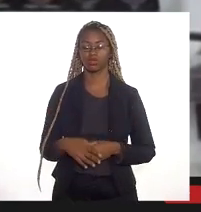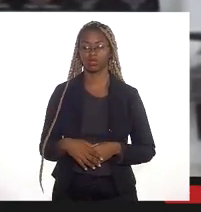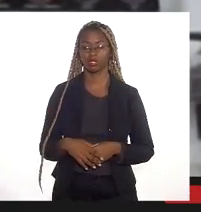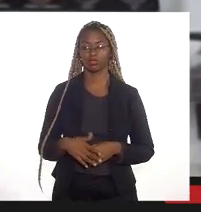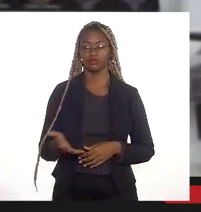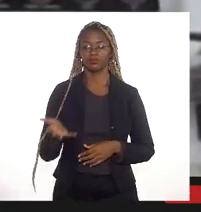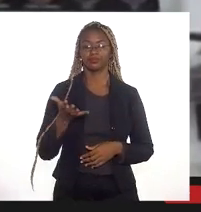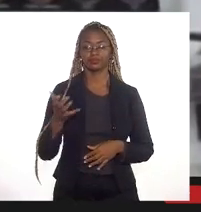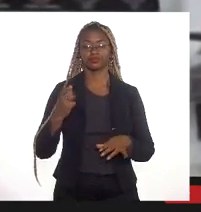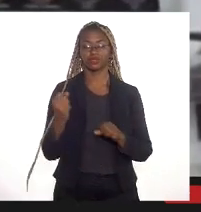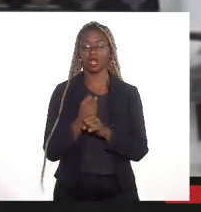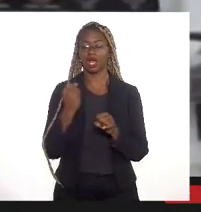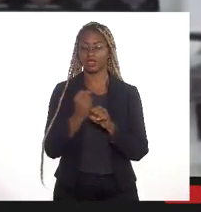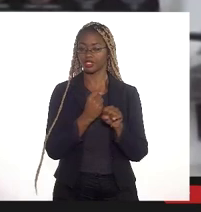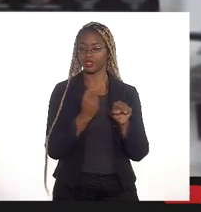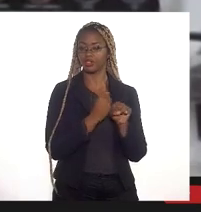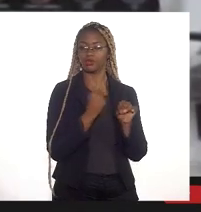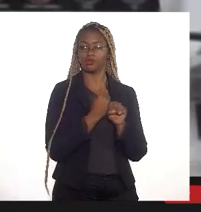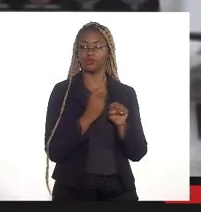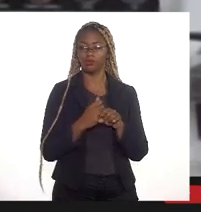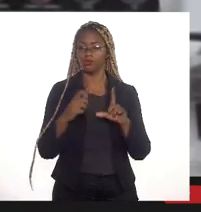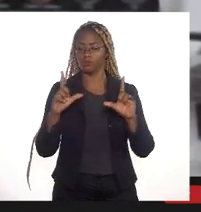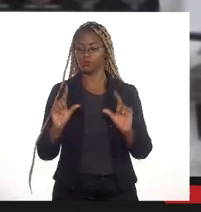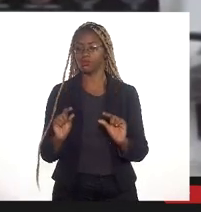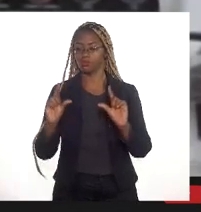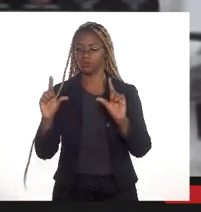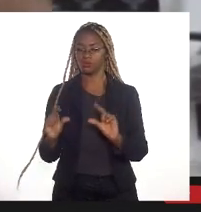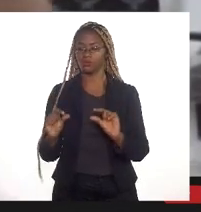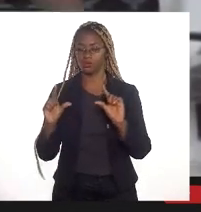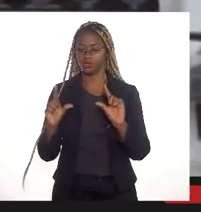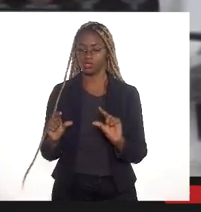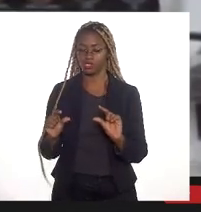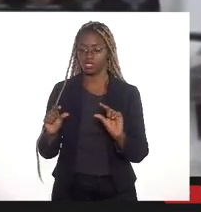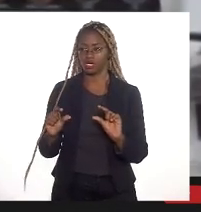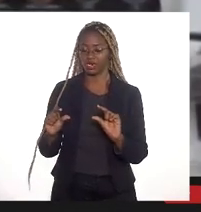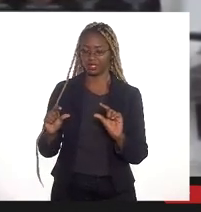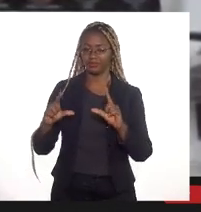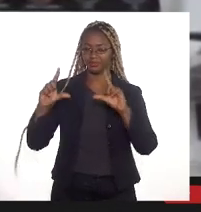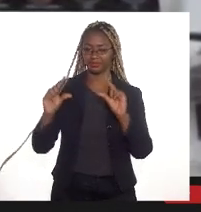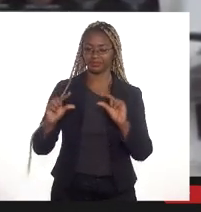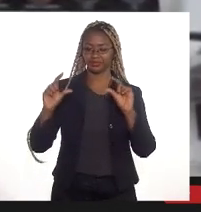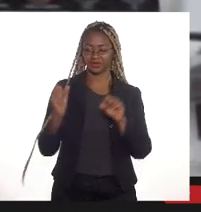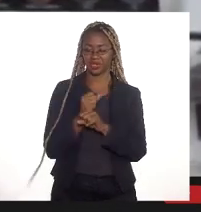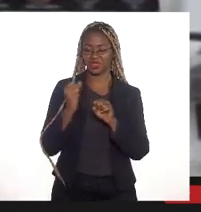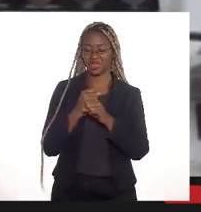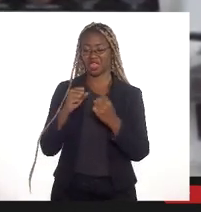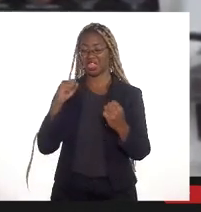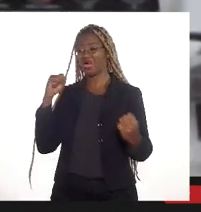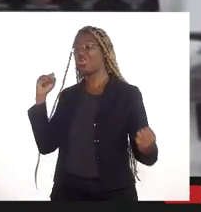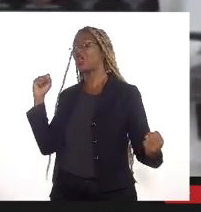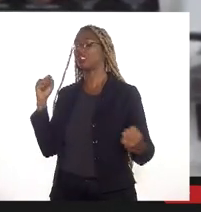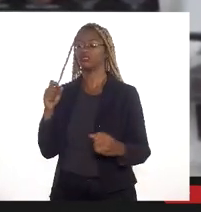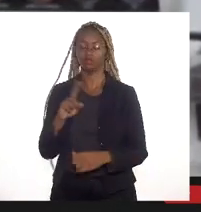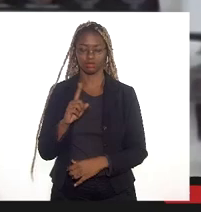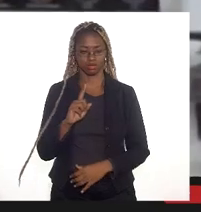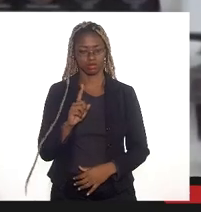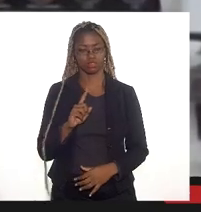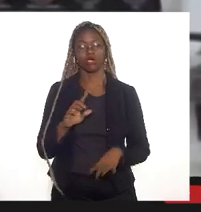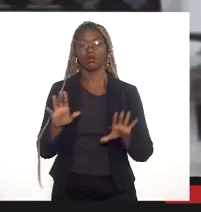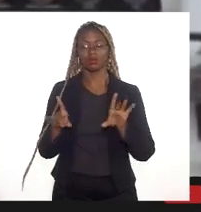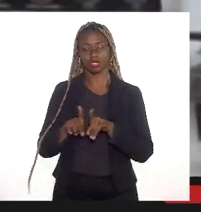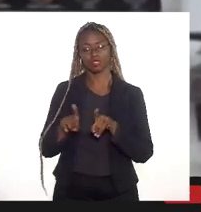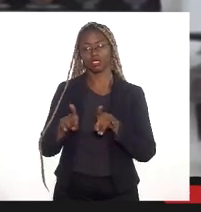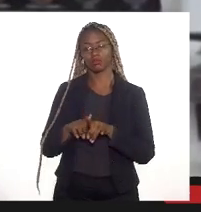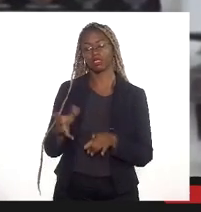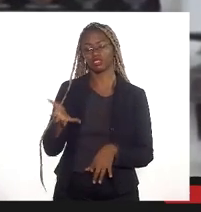edificações cada vez menos tenha um volume construtivo muito grande que a gente vai estar também contribuindo para